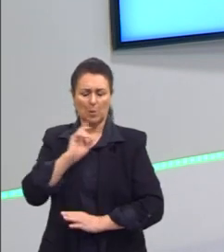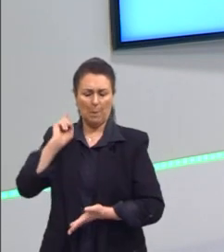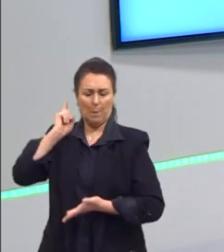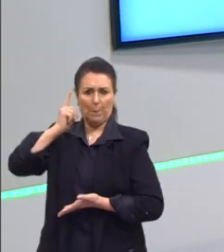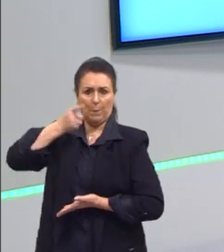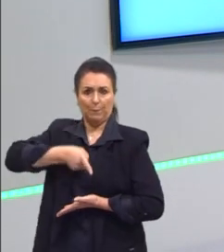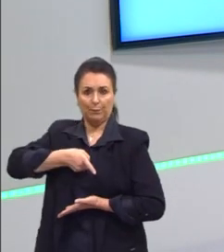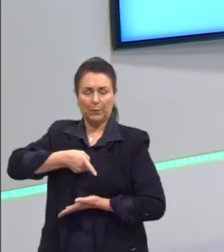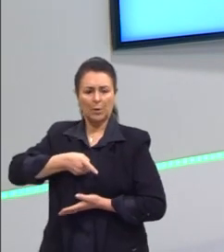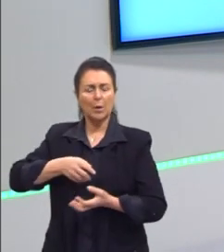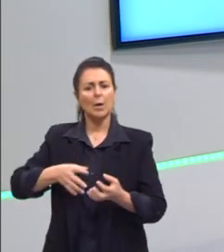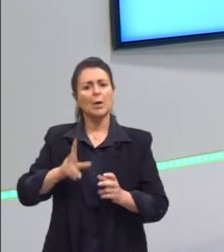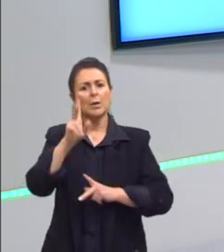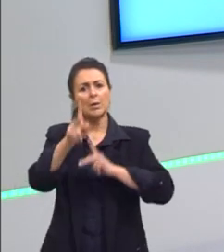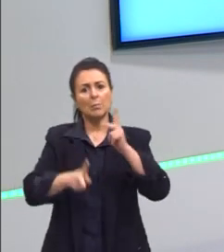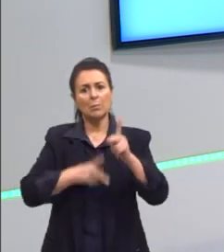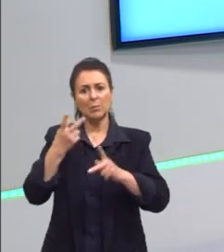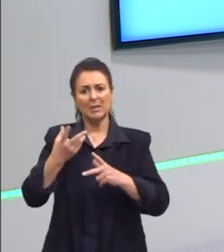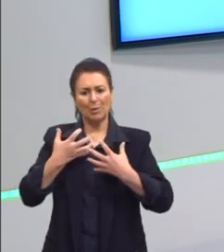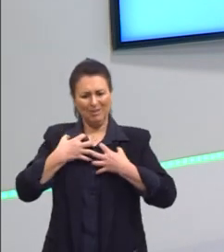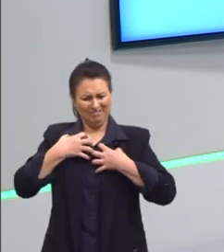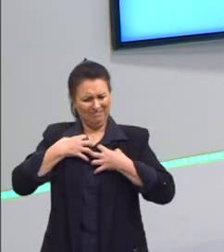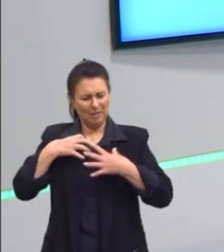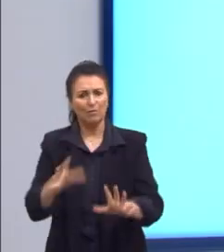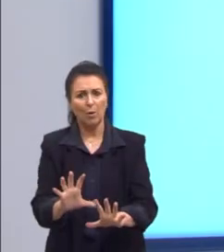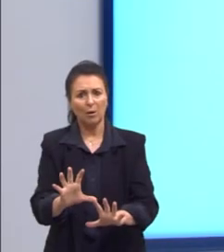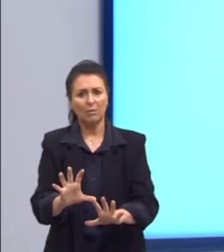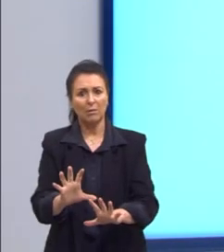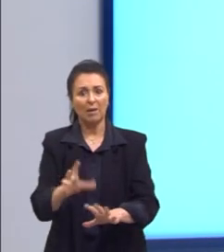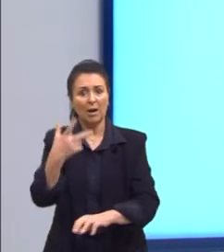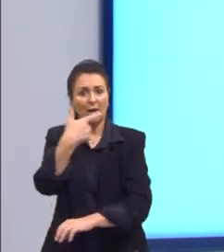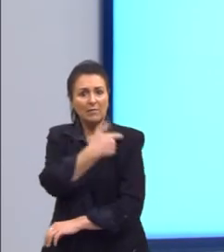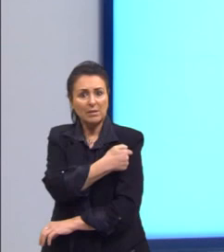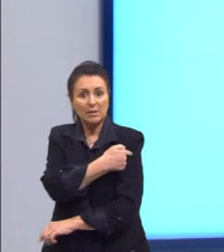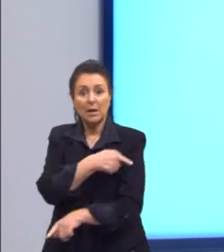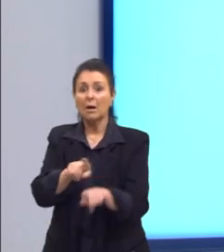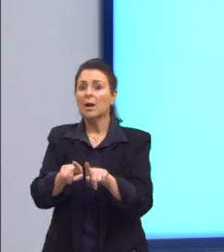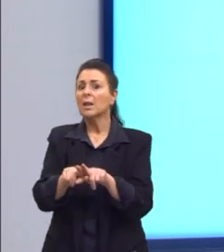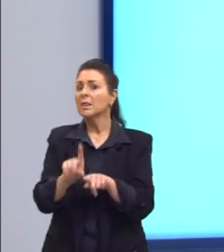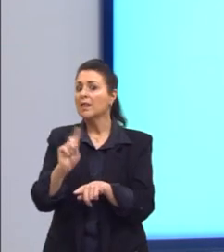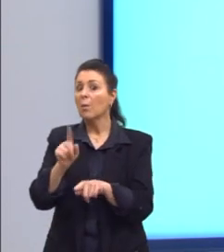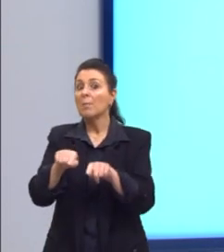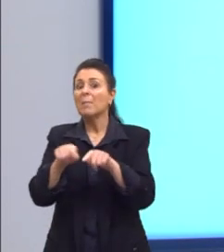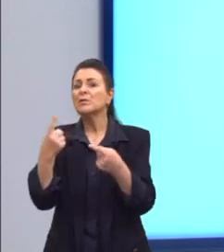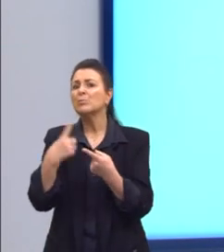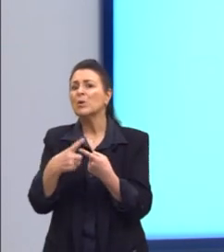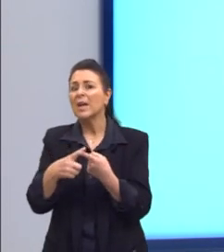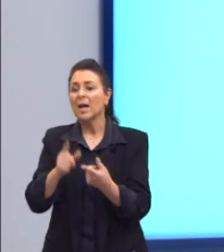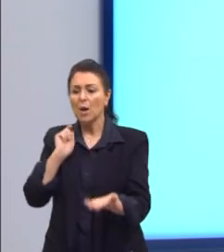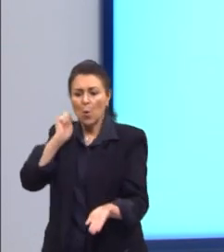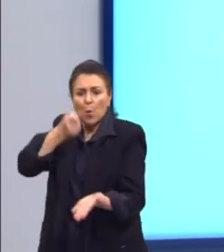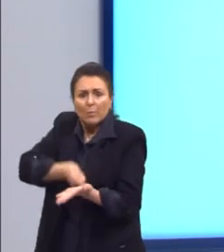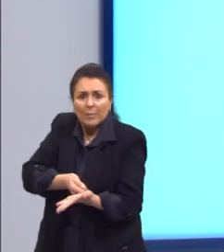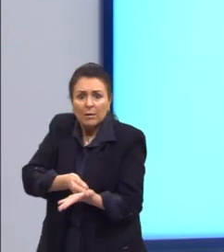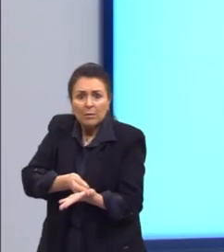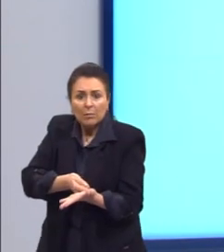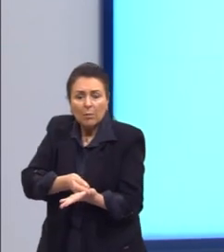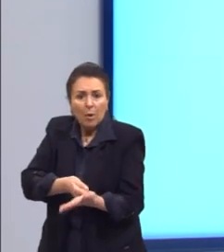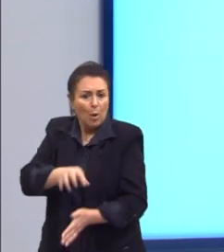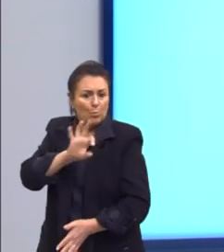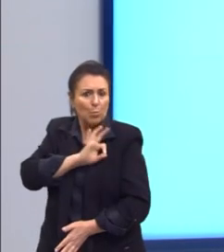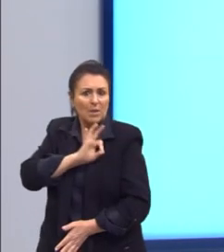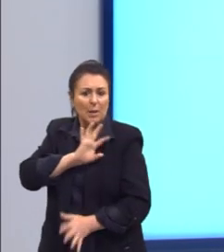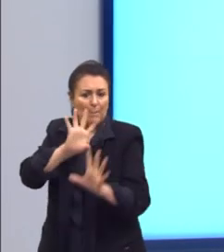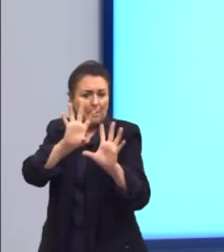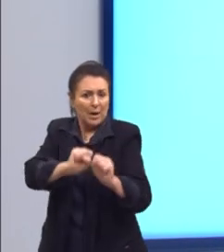a população se revolta, não contra a vacina em si, mas contra uma obrigatoriedade da vacina, que era feita assim, o policial te pegava